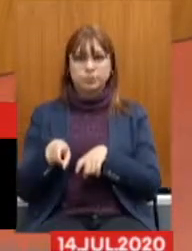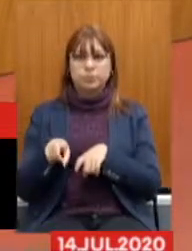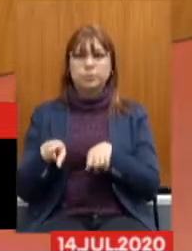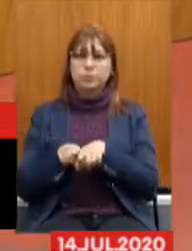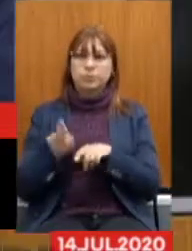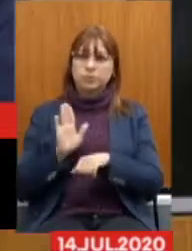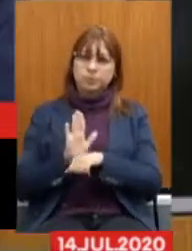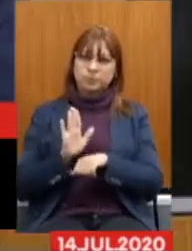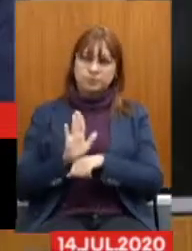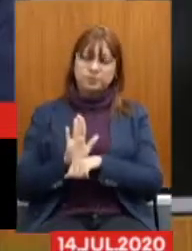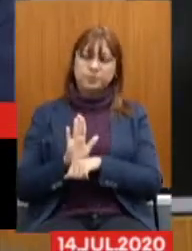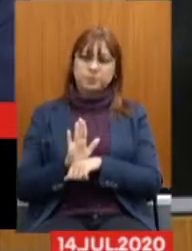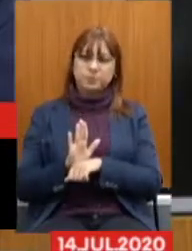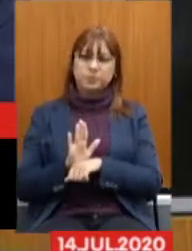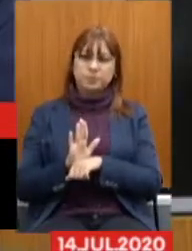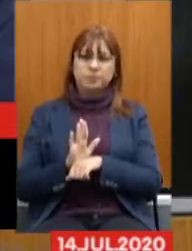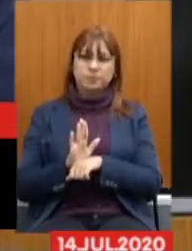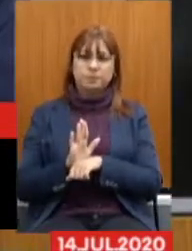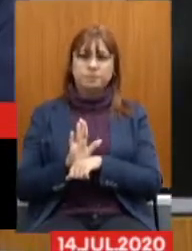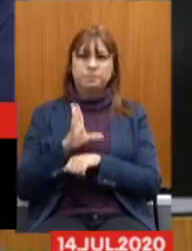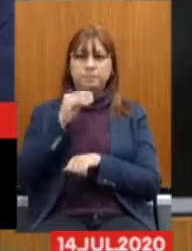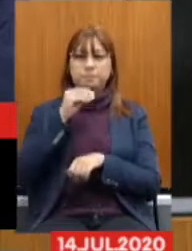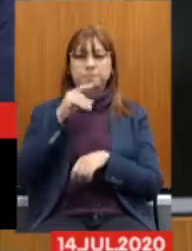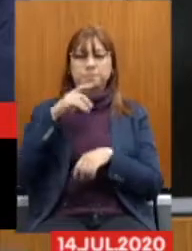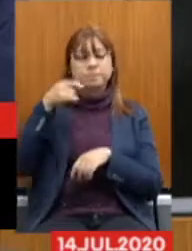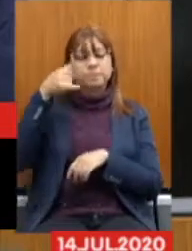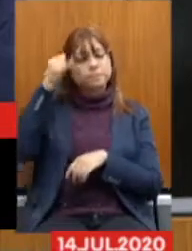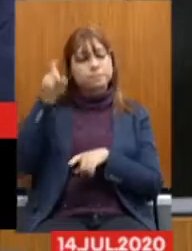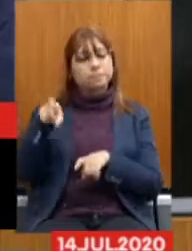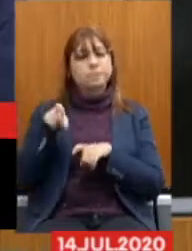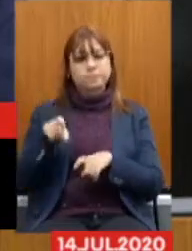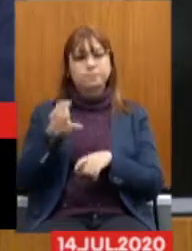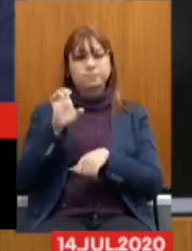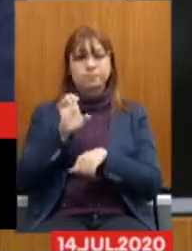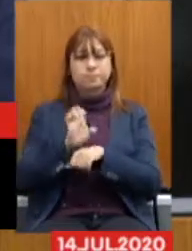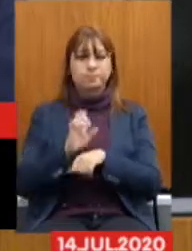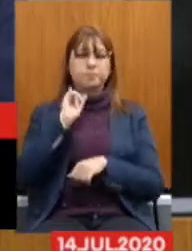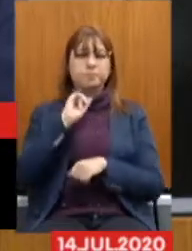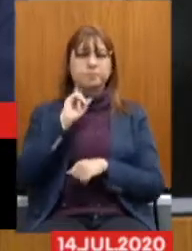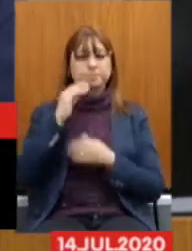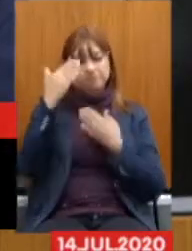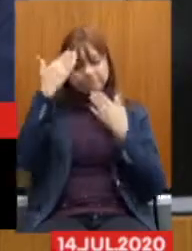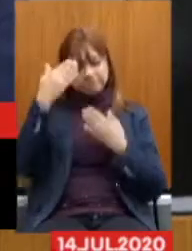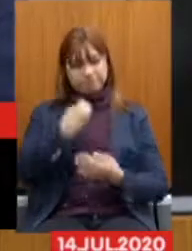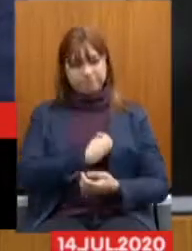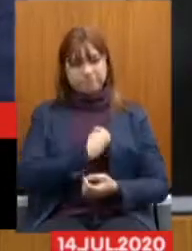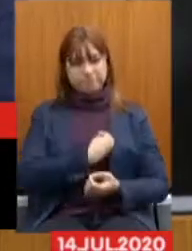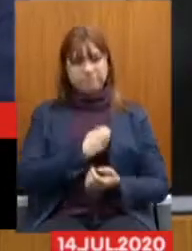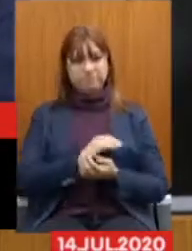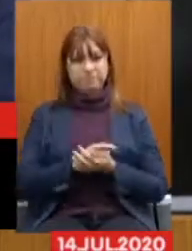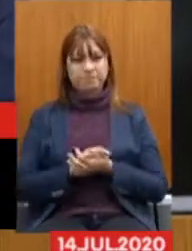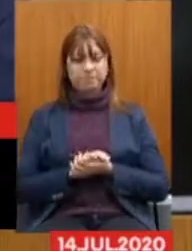Aguapecuários Estaduais De Minas Gerais Muito obrigado Pela sua participação